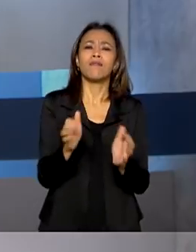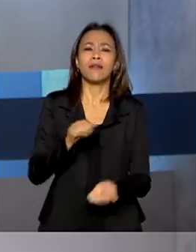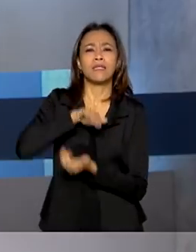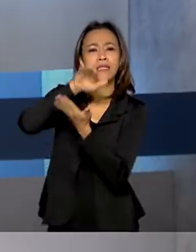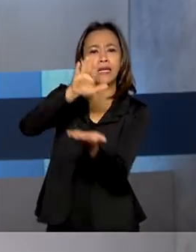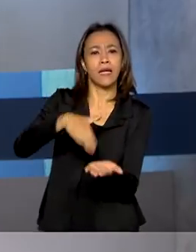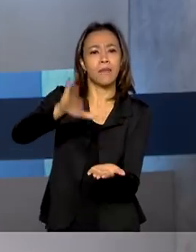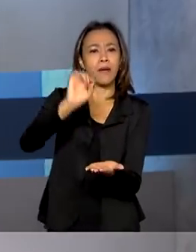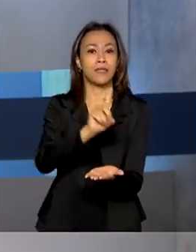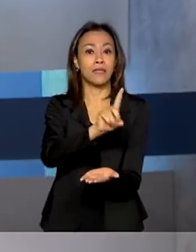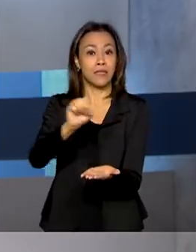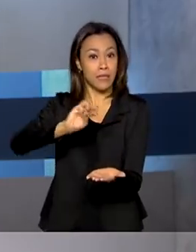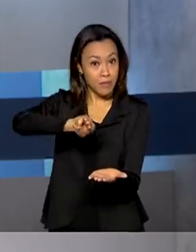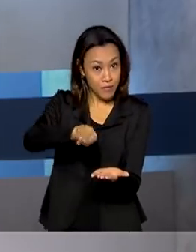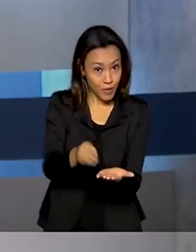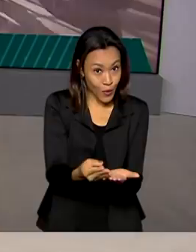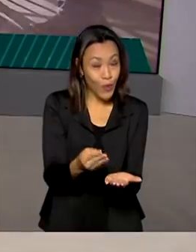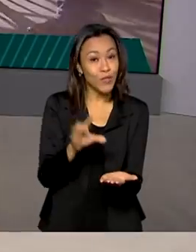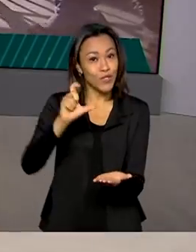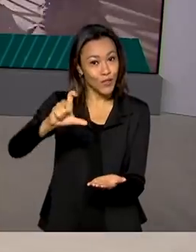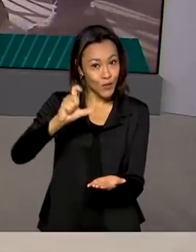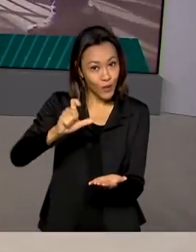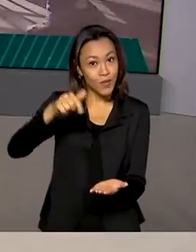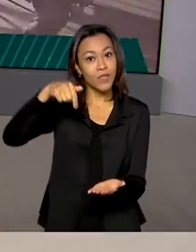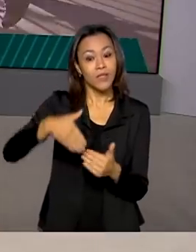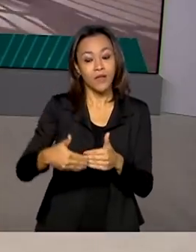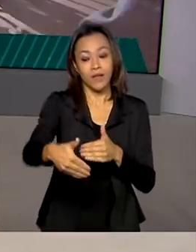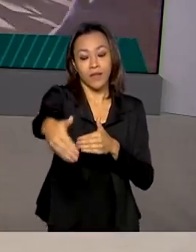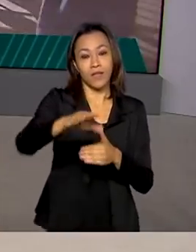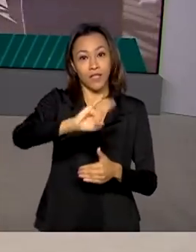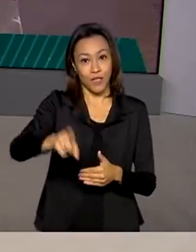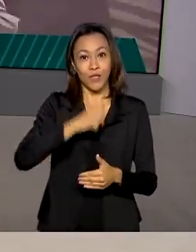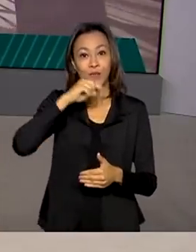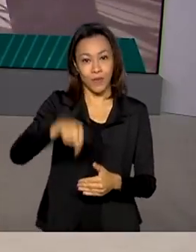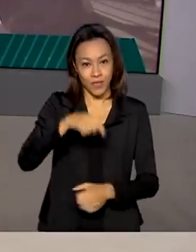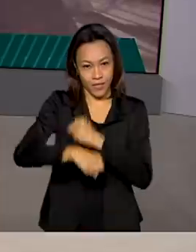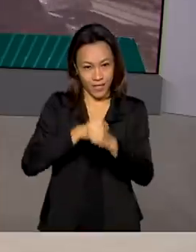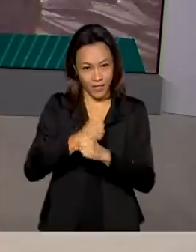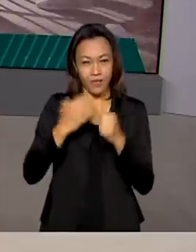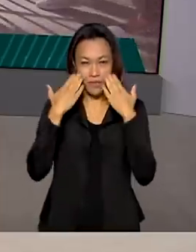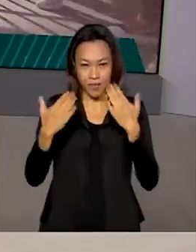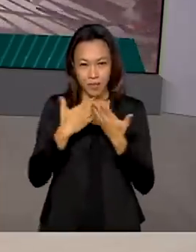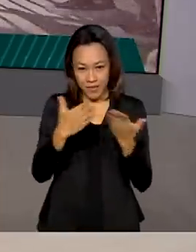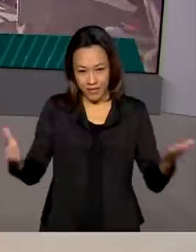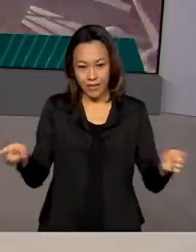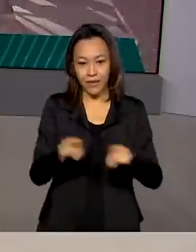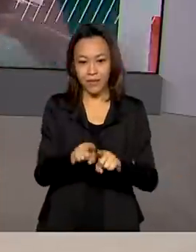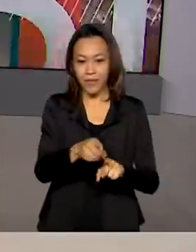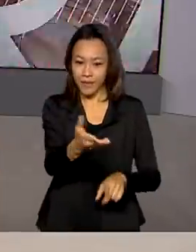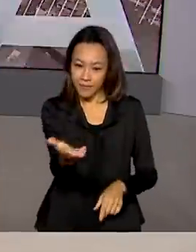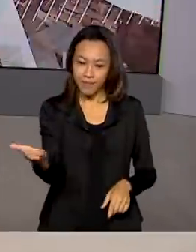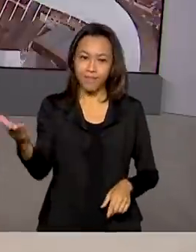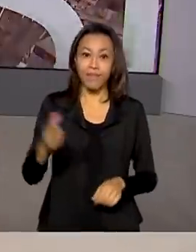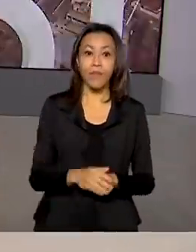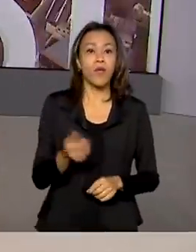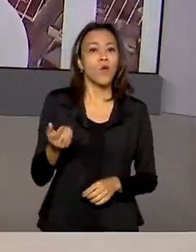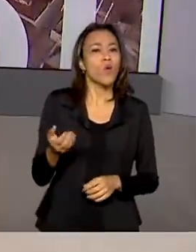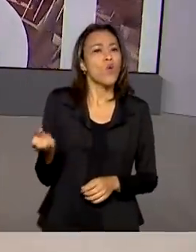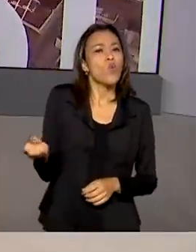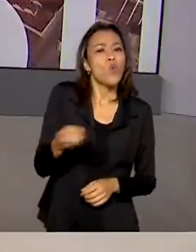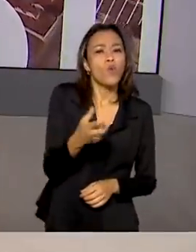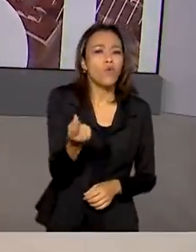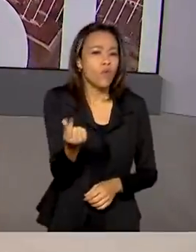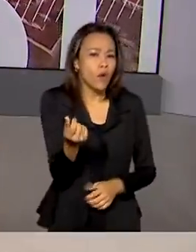de doses até julho deste ano. E você também confere nesta edição do Brasil em dia. Novo valor do